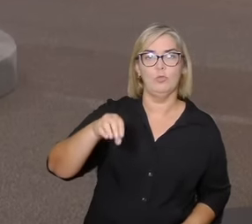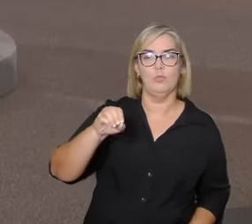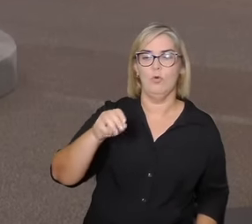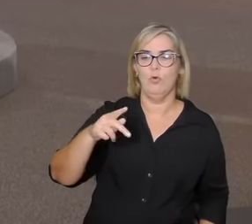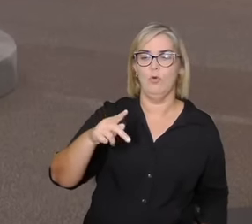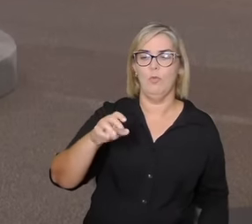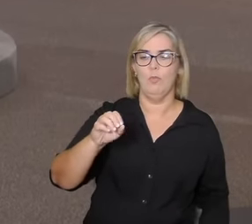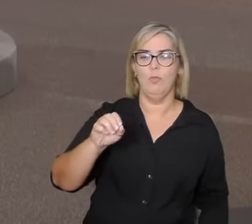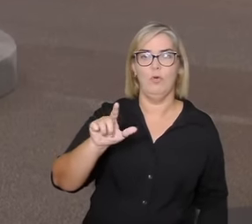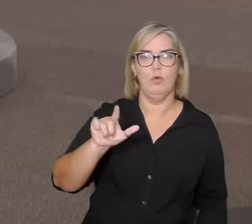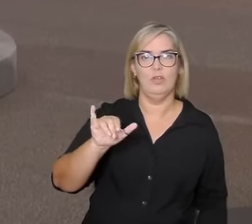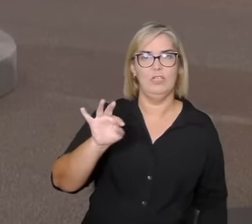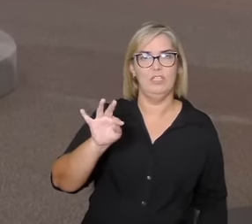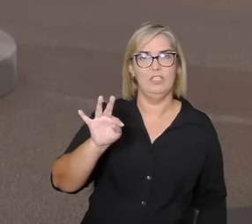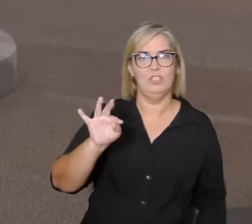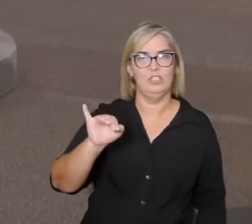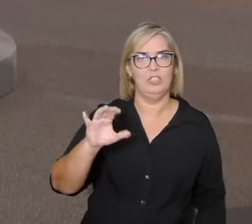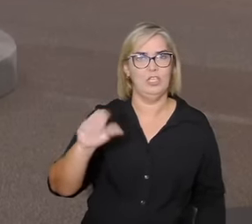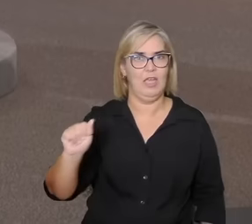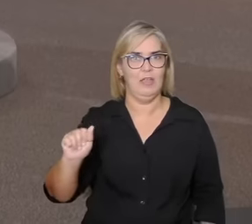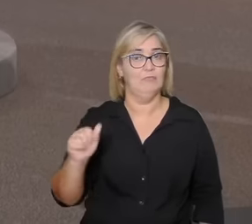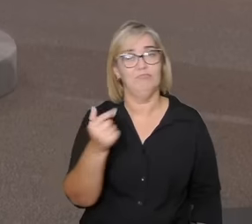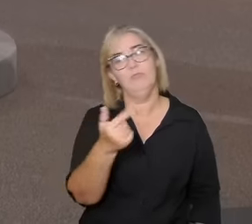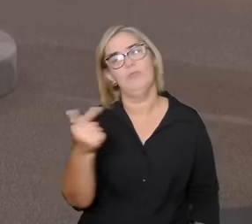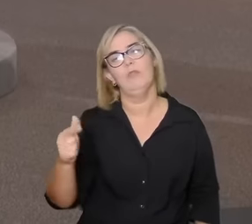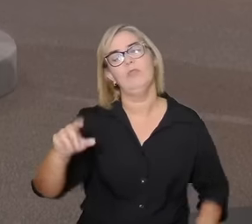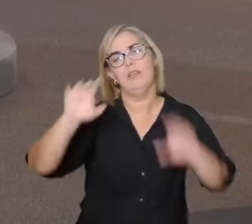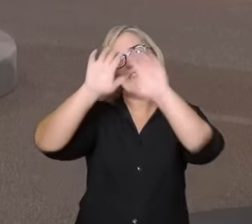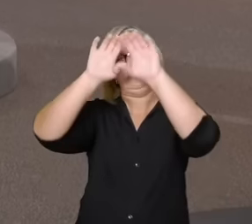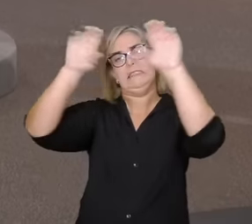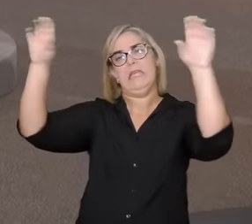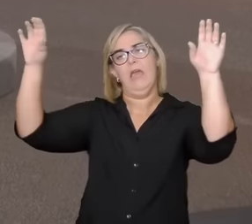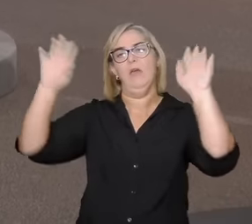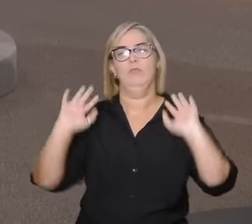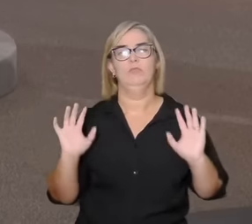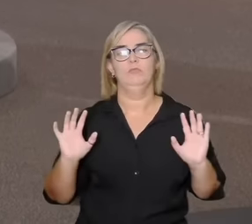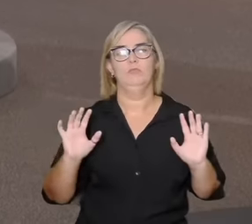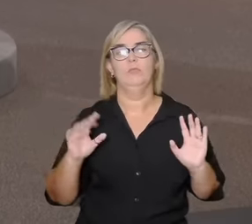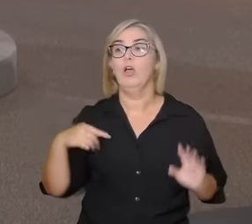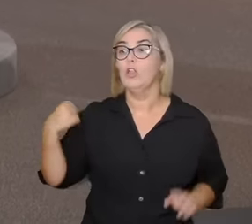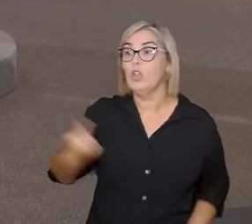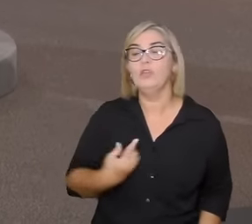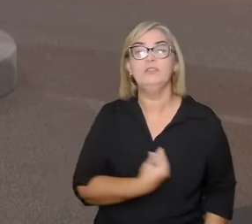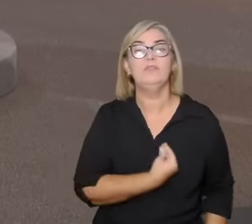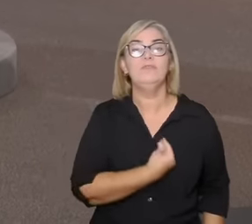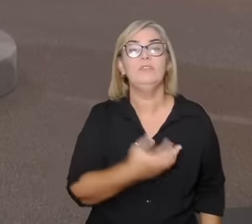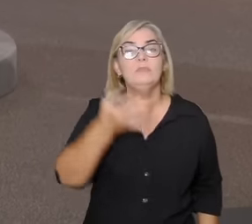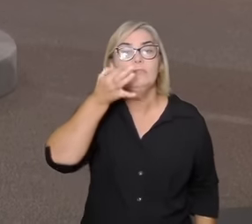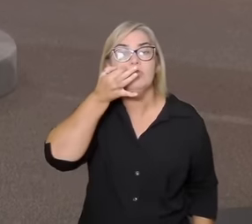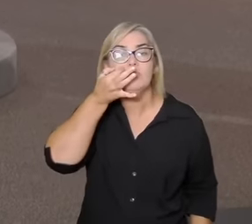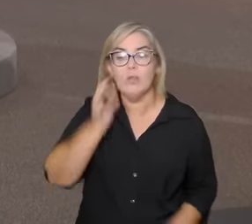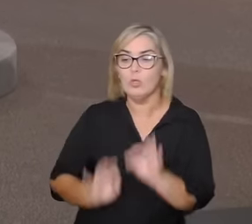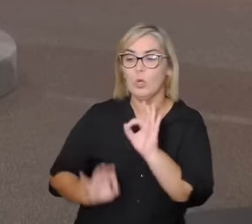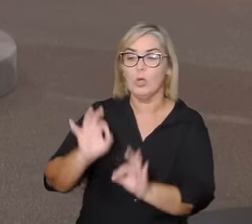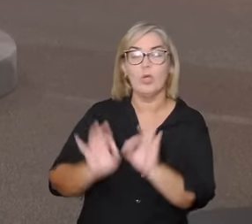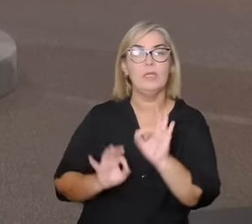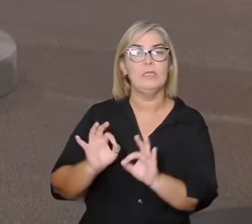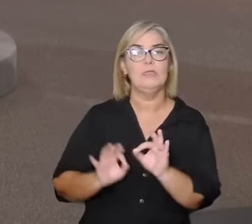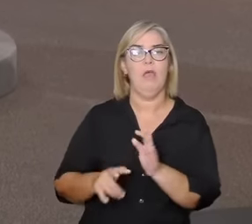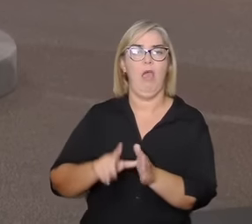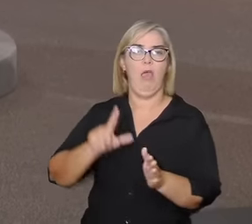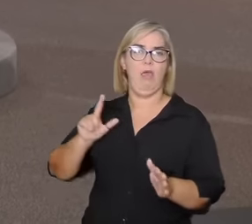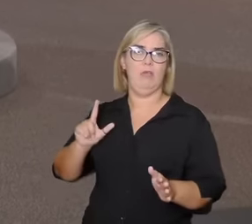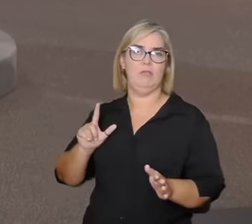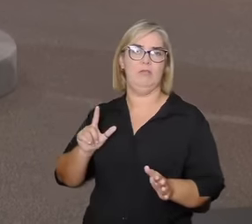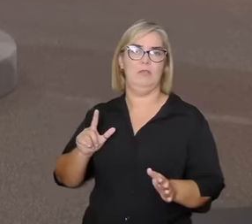paraíso tem vida a vida a vai se movimentando se organizando nesse sentido e aí a gente